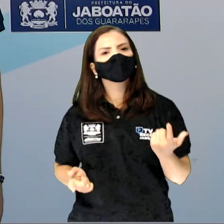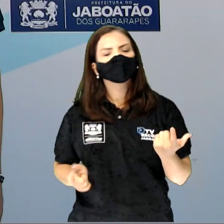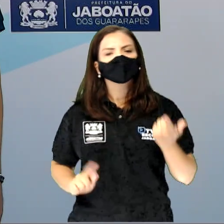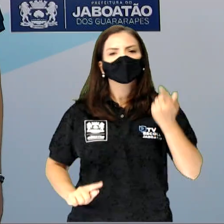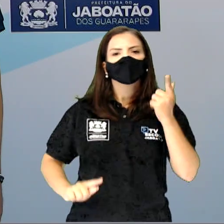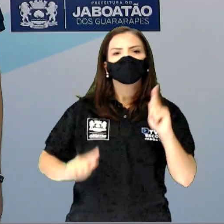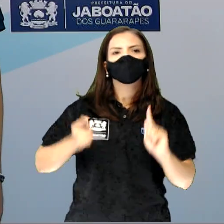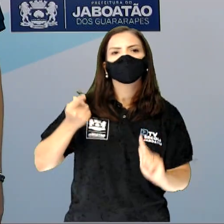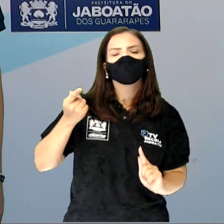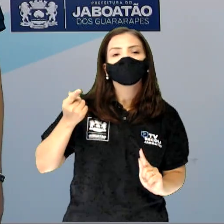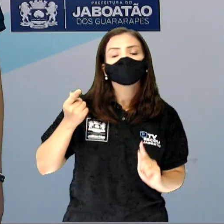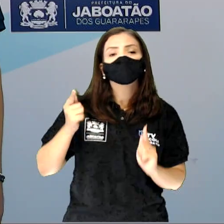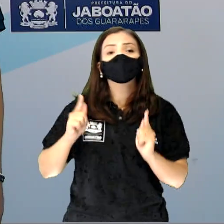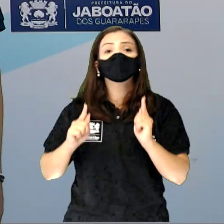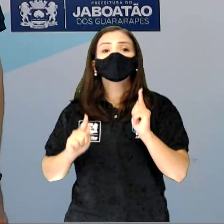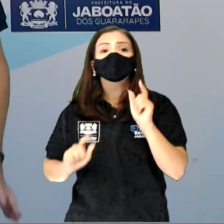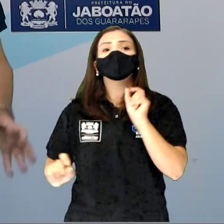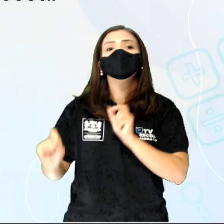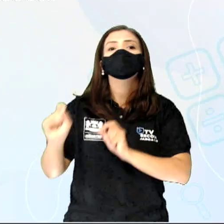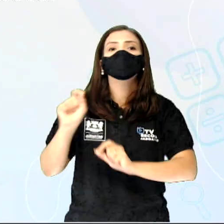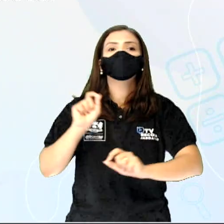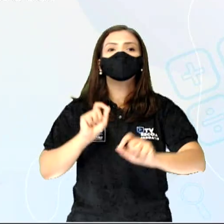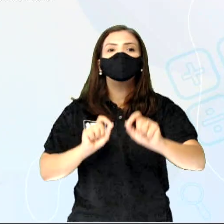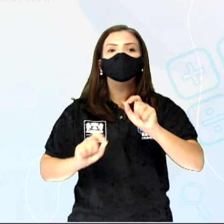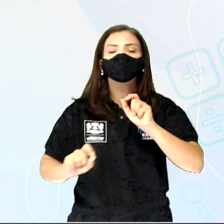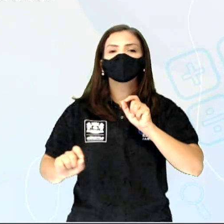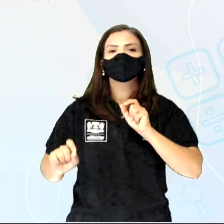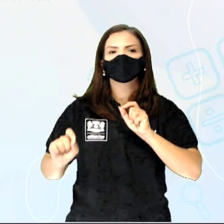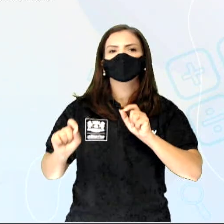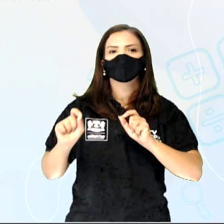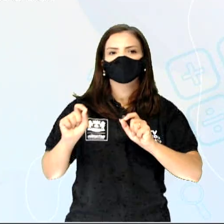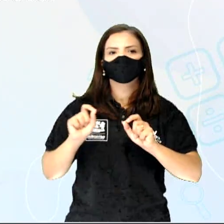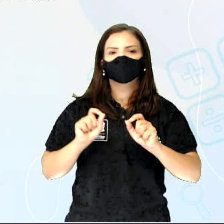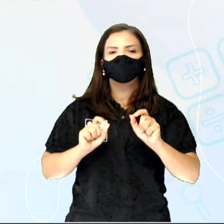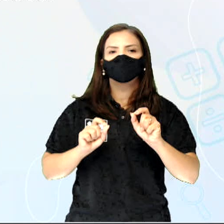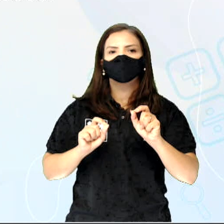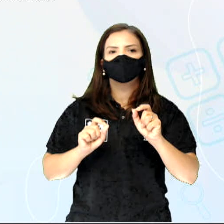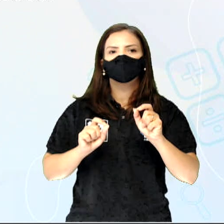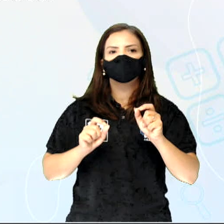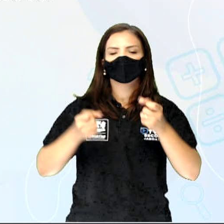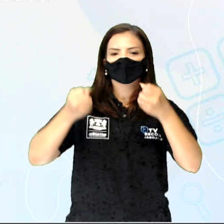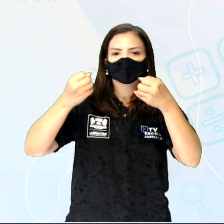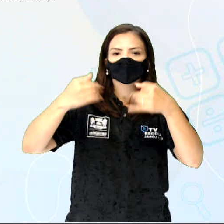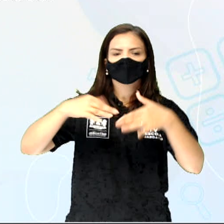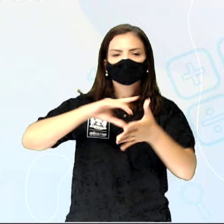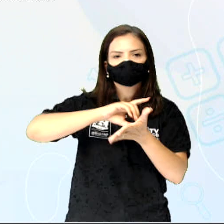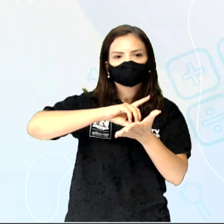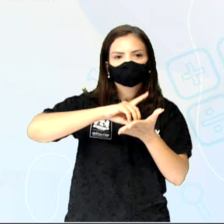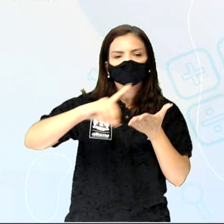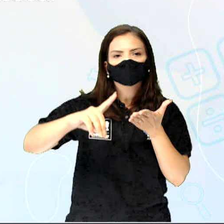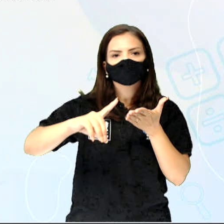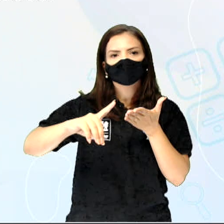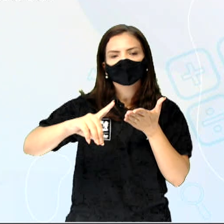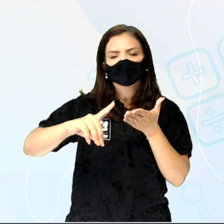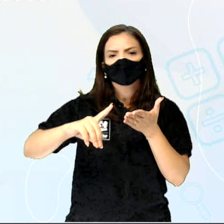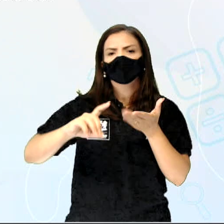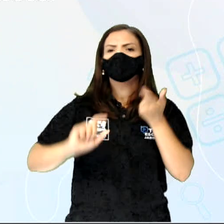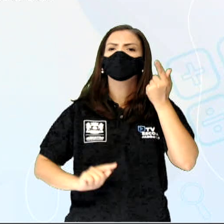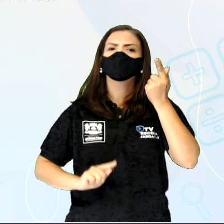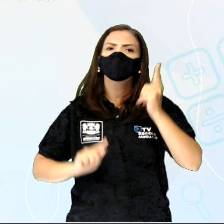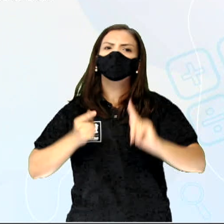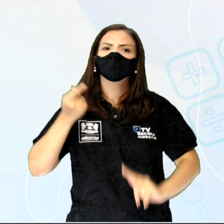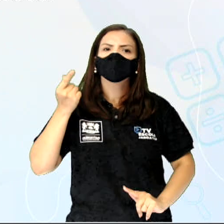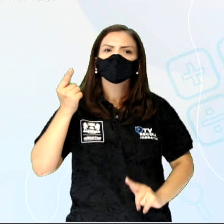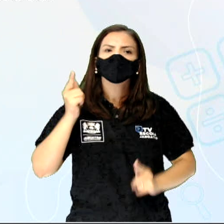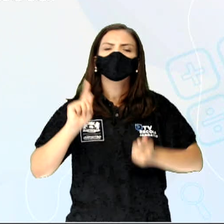Gestos, segundo a definição de um dicionário, gesto é